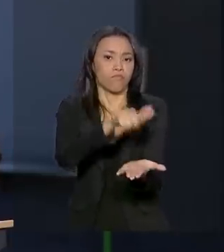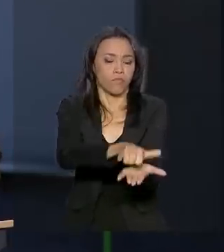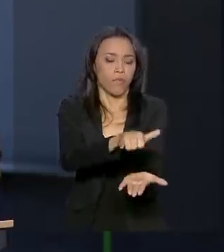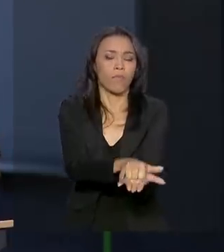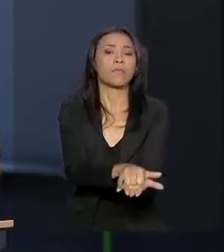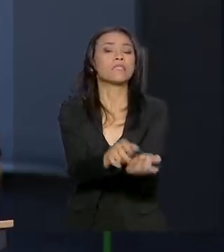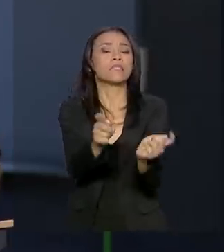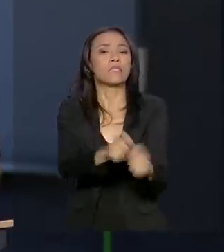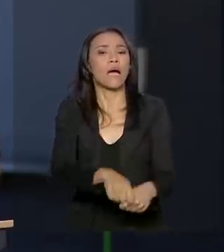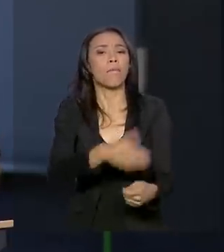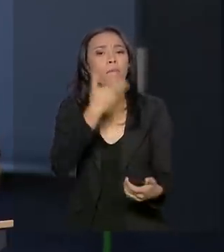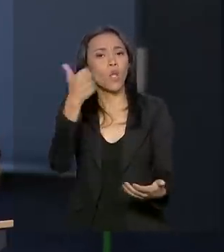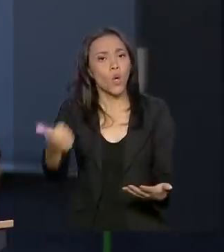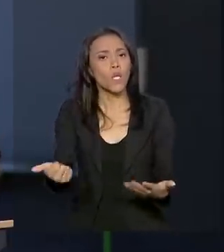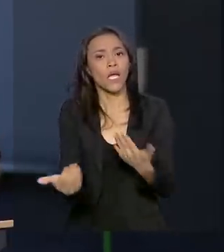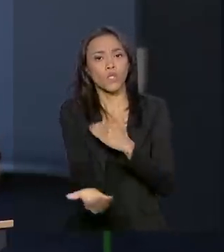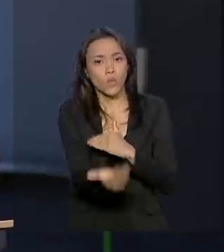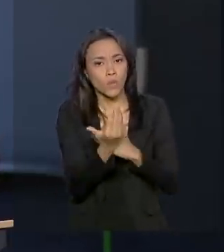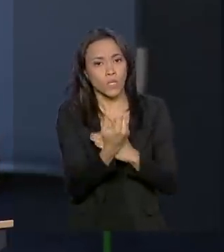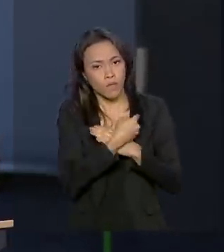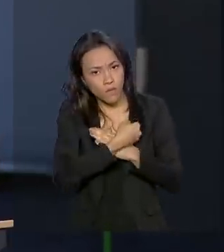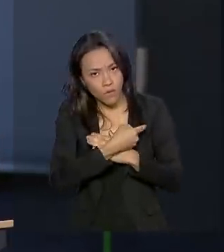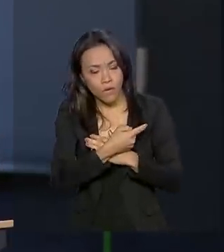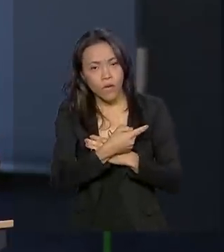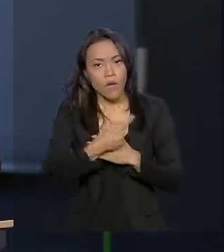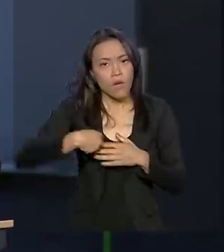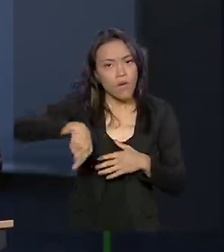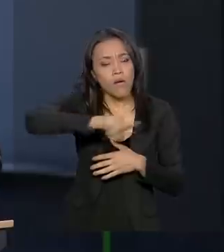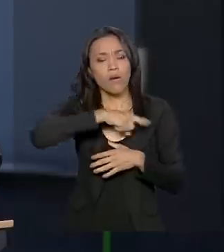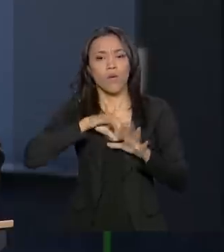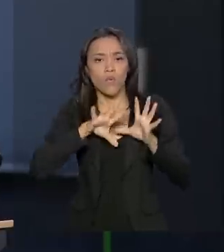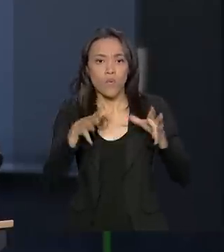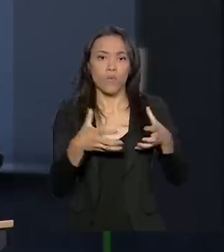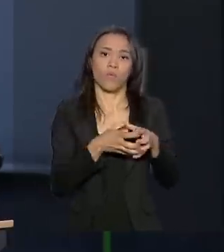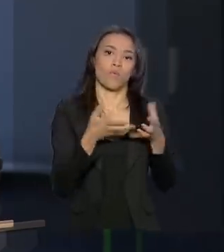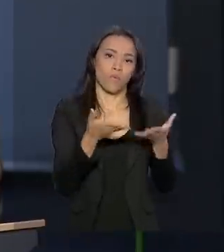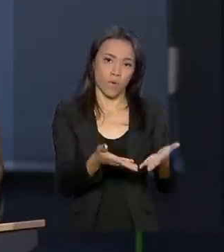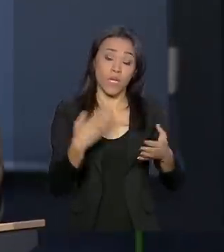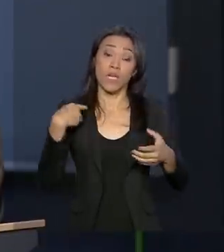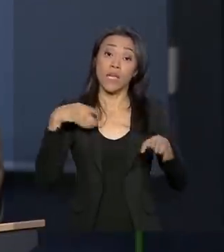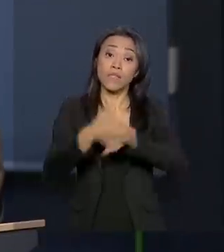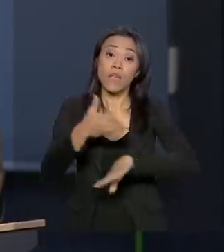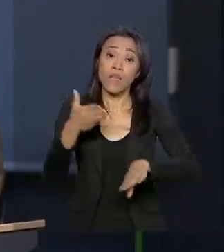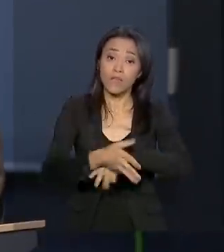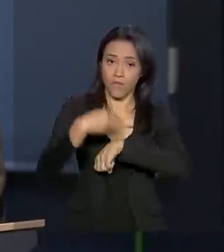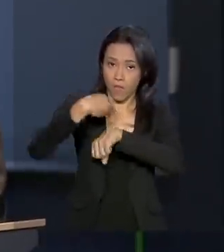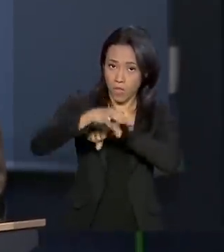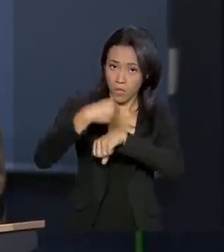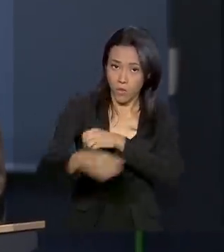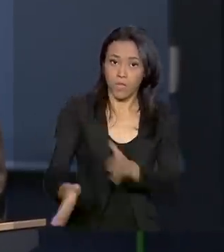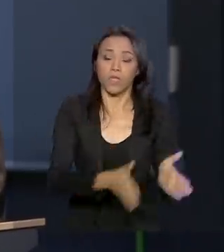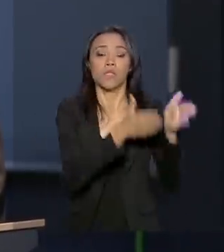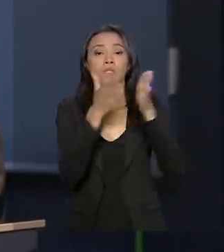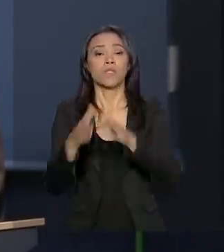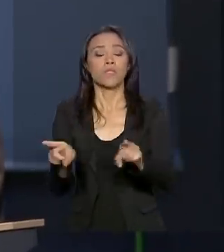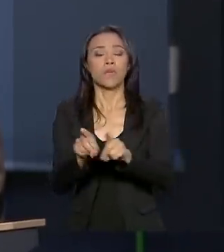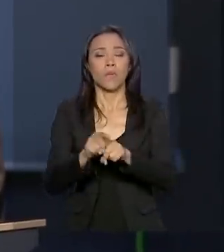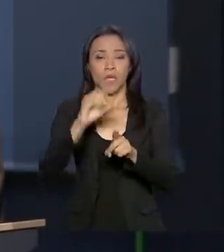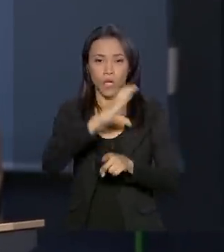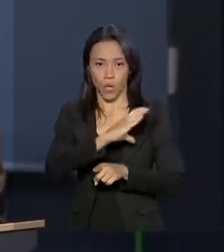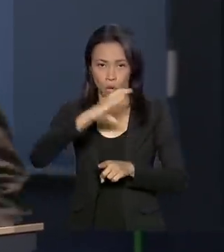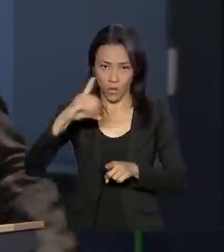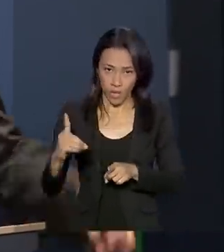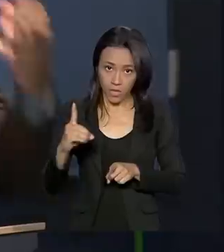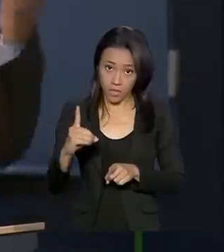nós vimos que foram colocadas para facilitar o acesso às informações. E estamos coordenando as ações do